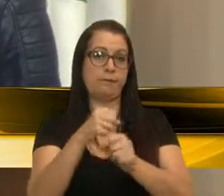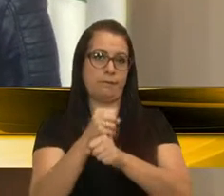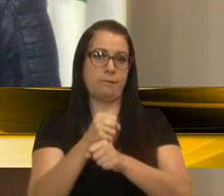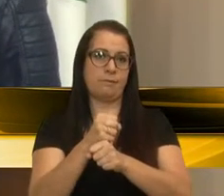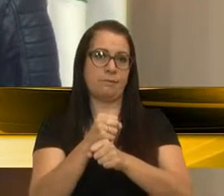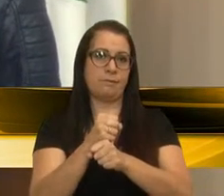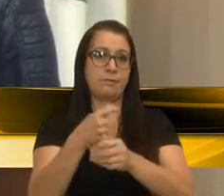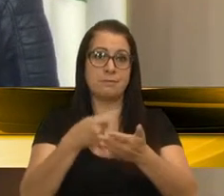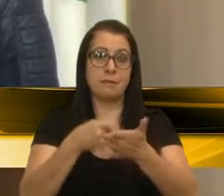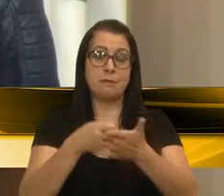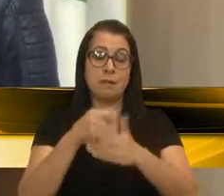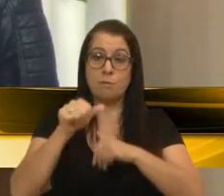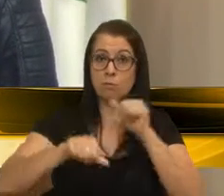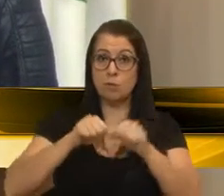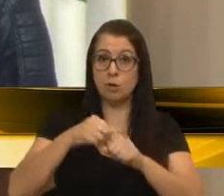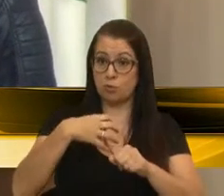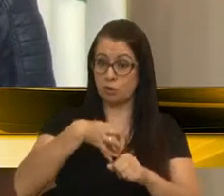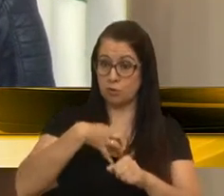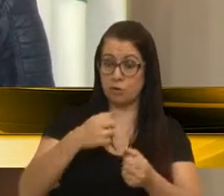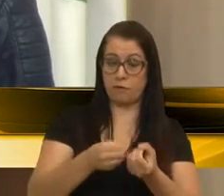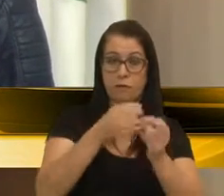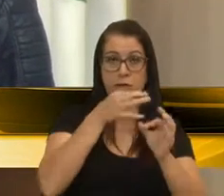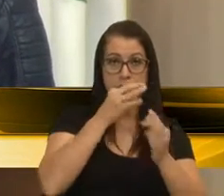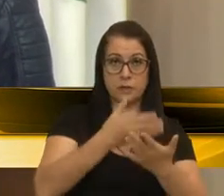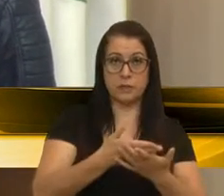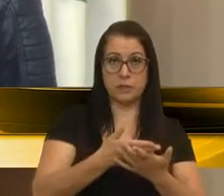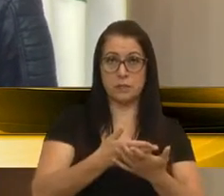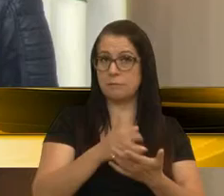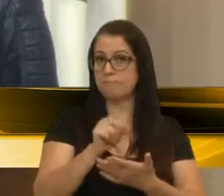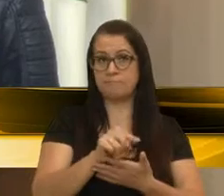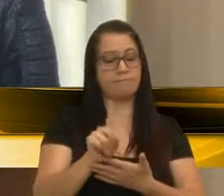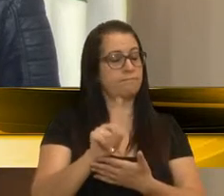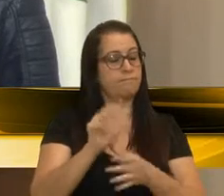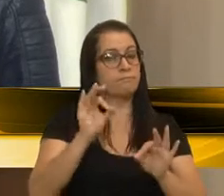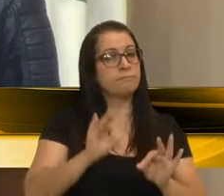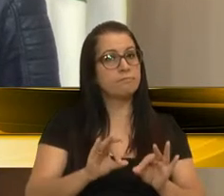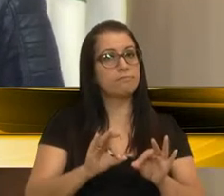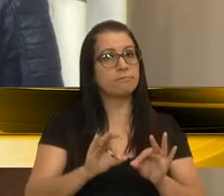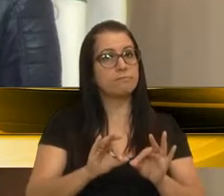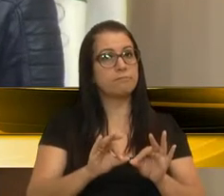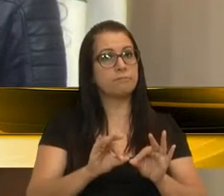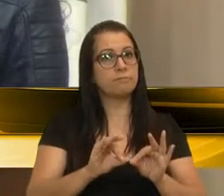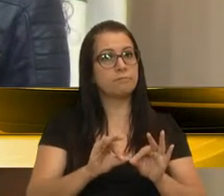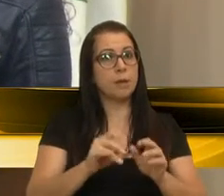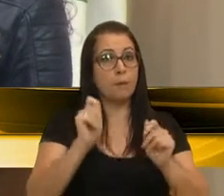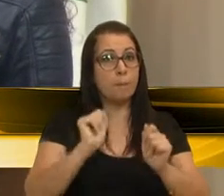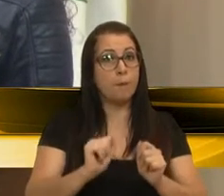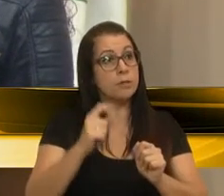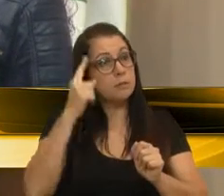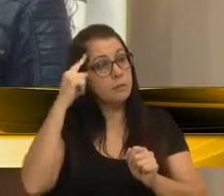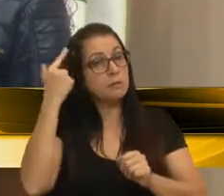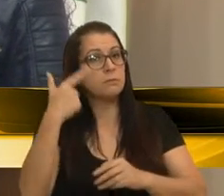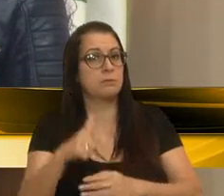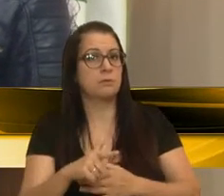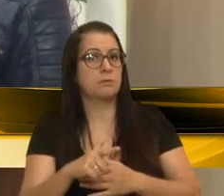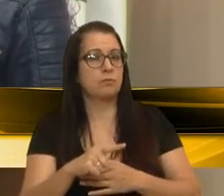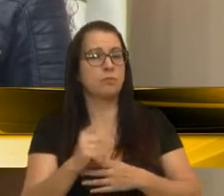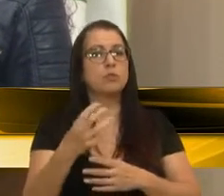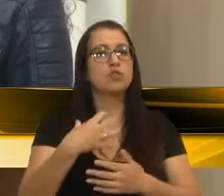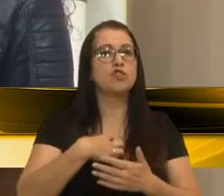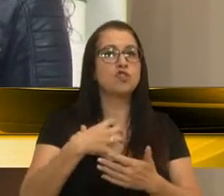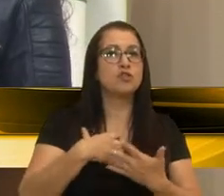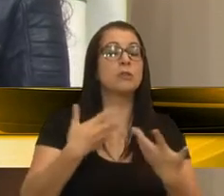Se tentaram mudar o formato da Festa Nacional da Uva e isso não deu certo, que a gente possa repensar de que